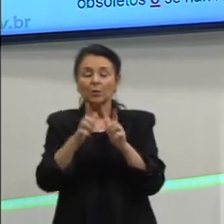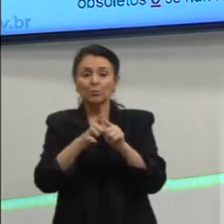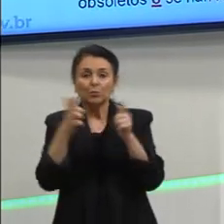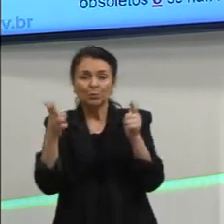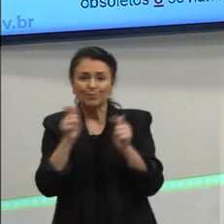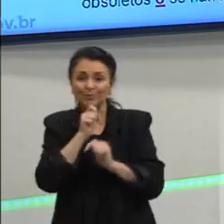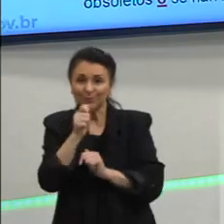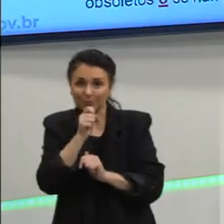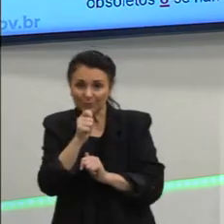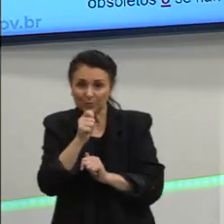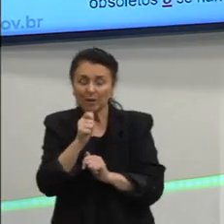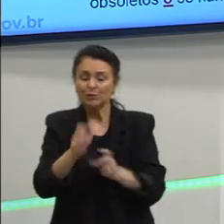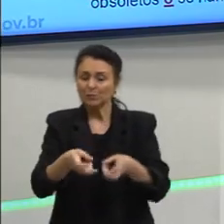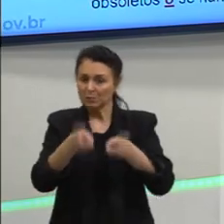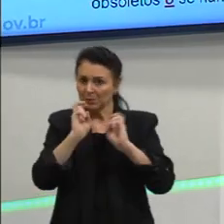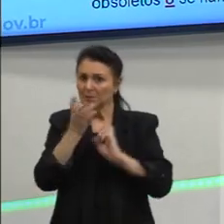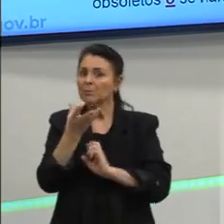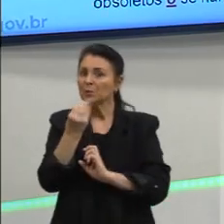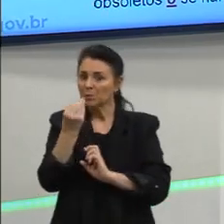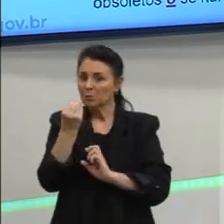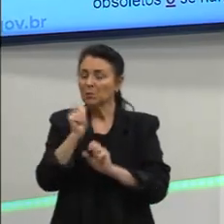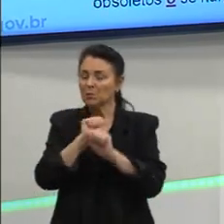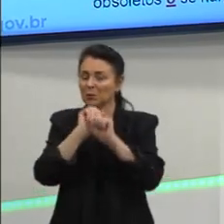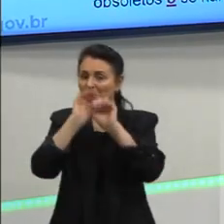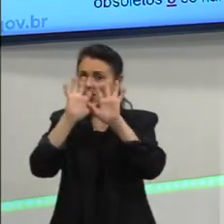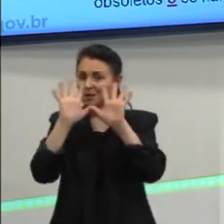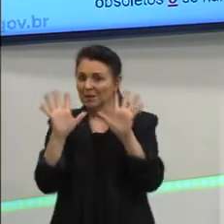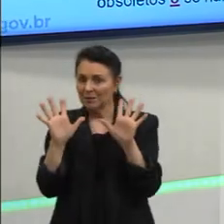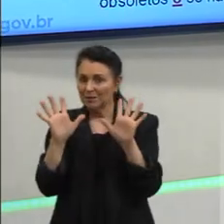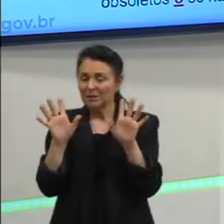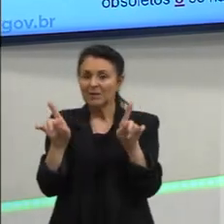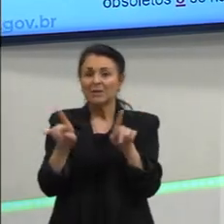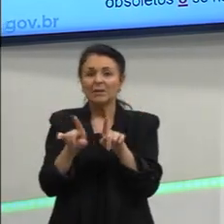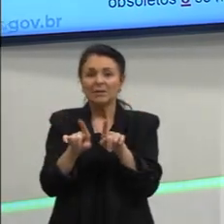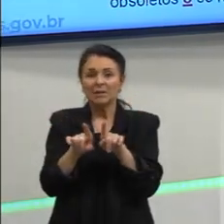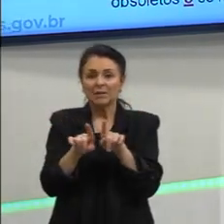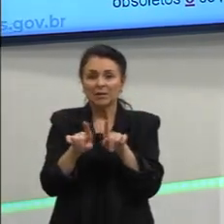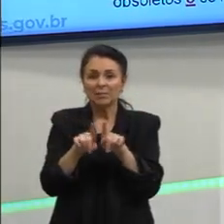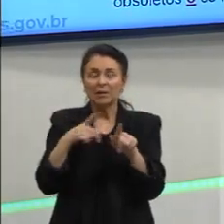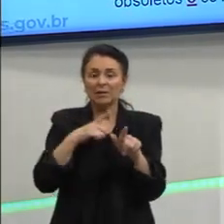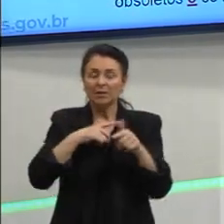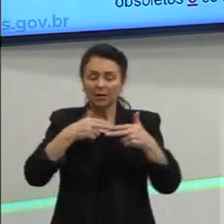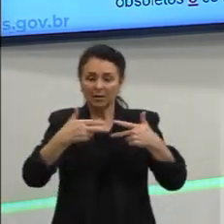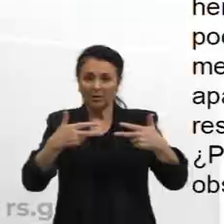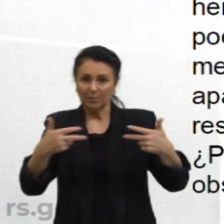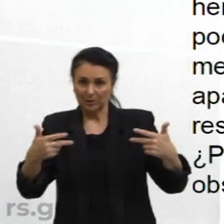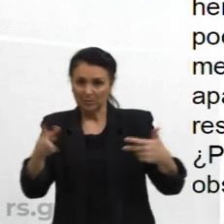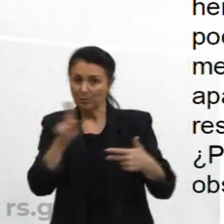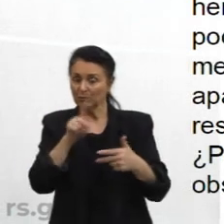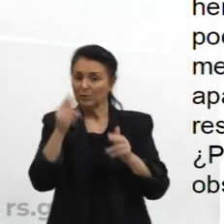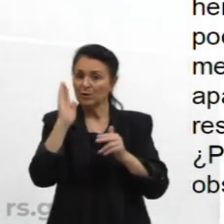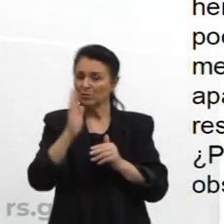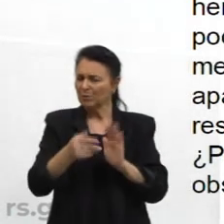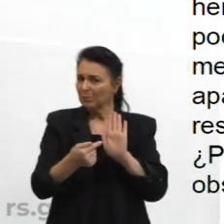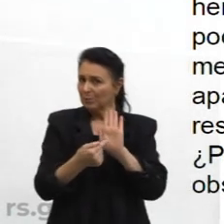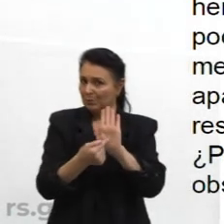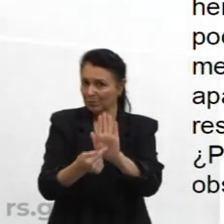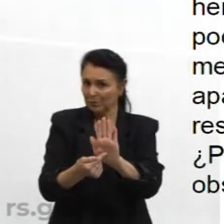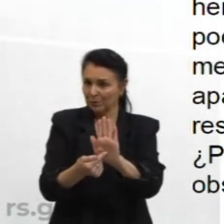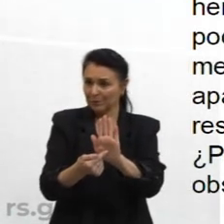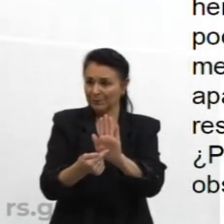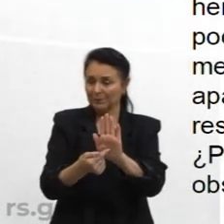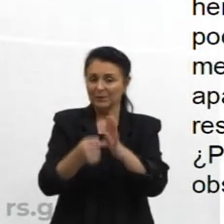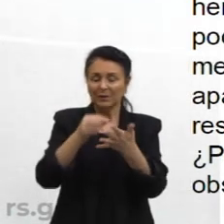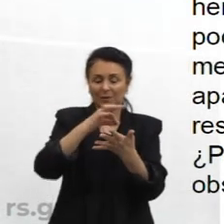perceber bastante isso Além desses elementos Que eu coloquei para vocês aqui